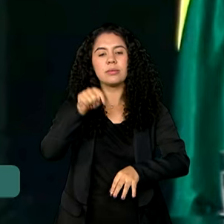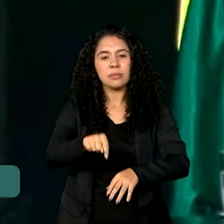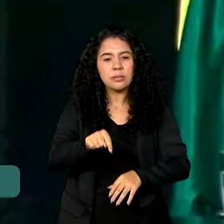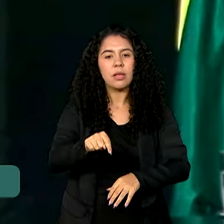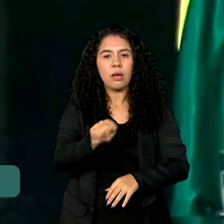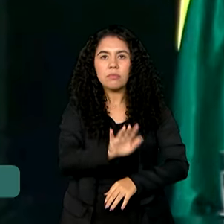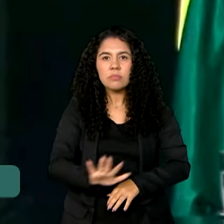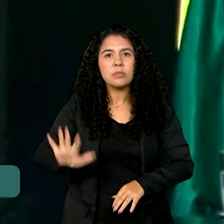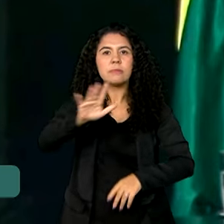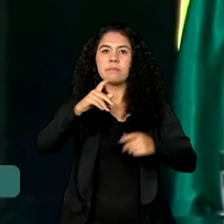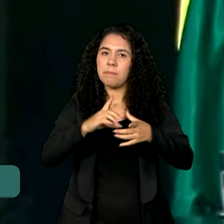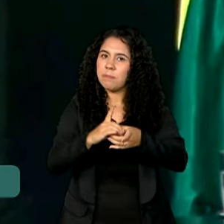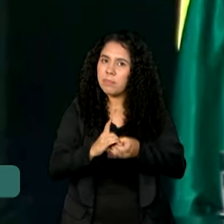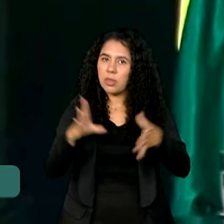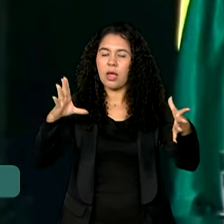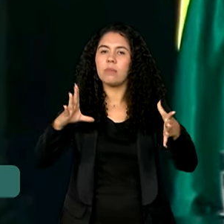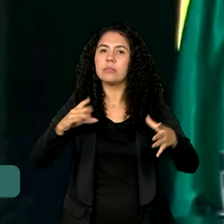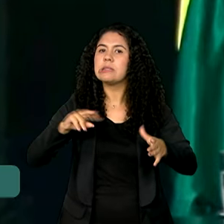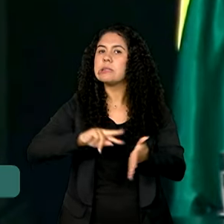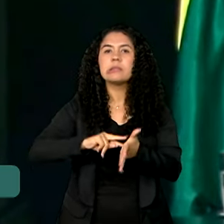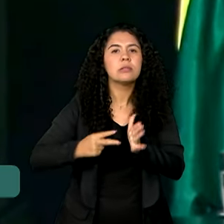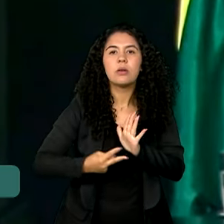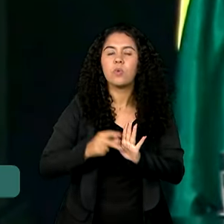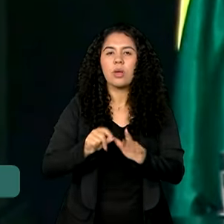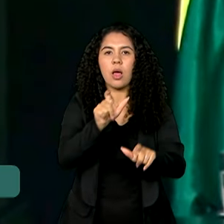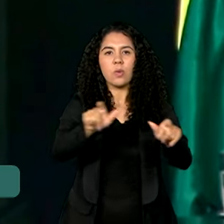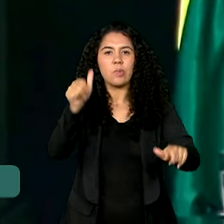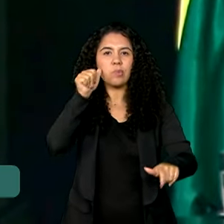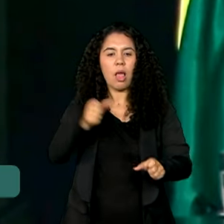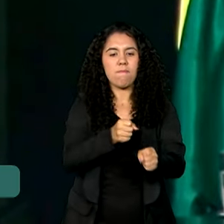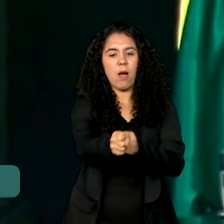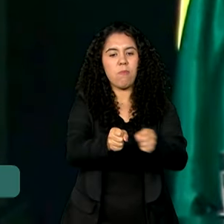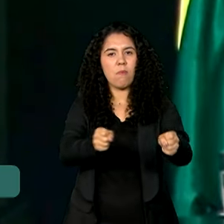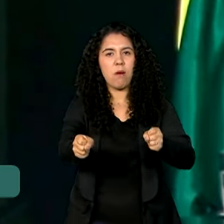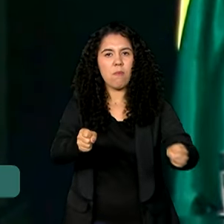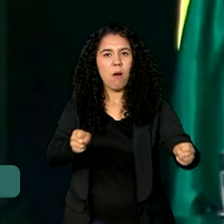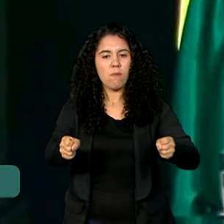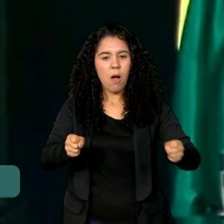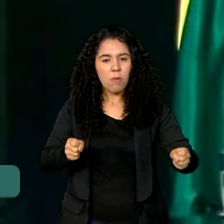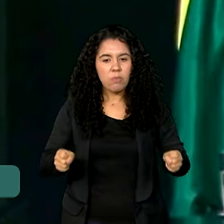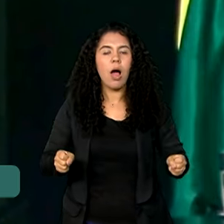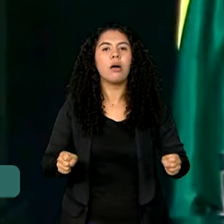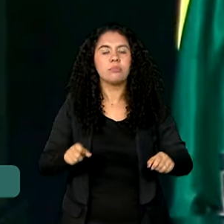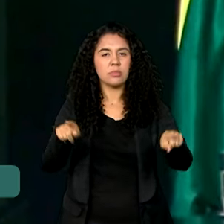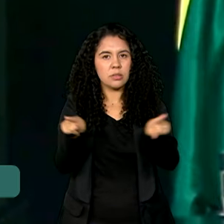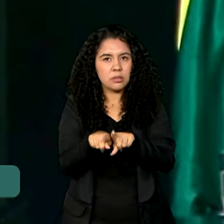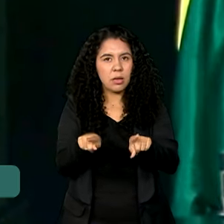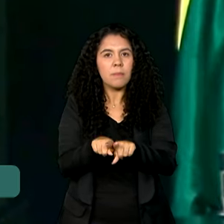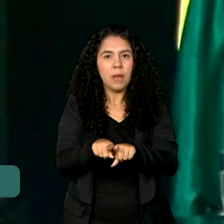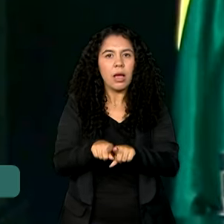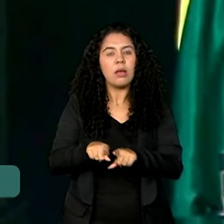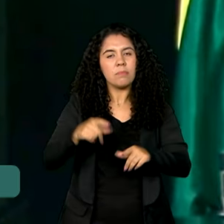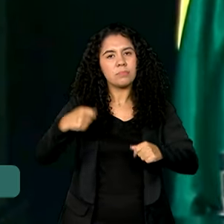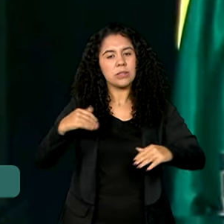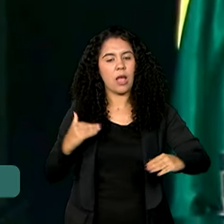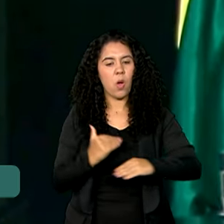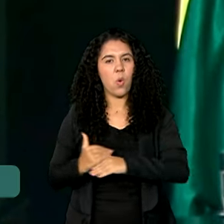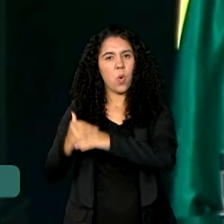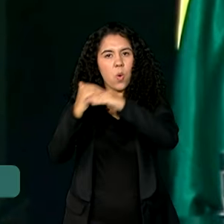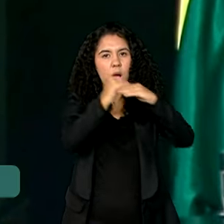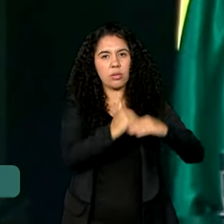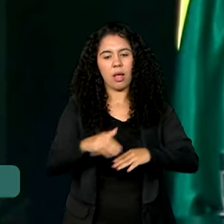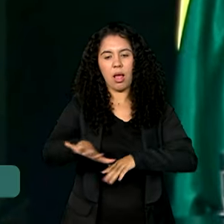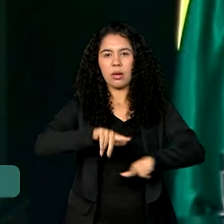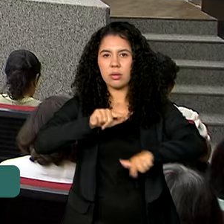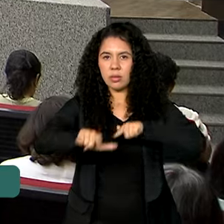de fato democrática, significa as mulheres ocupando todos os espaços e ocupar os espaços com igualdade no mundo do